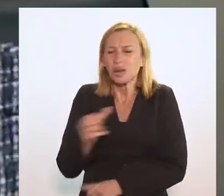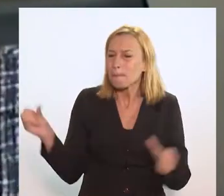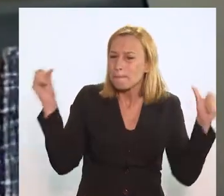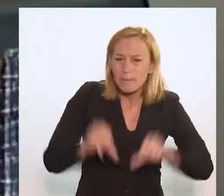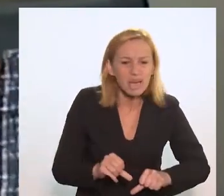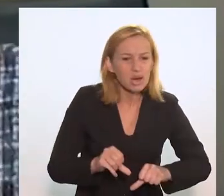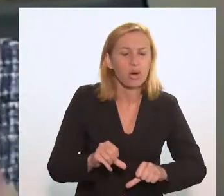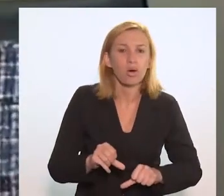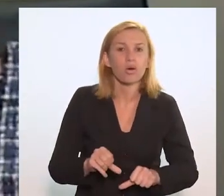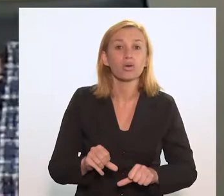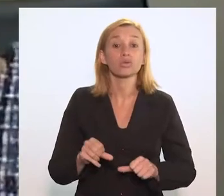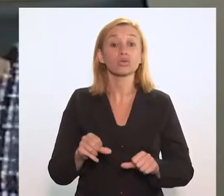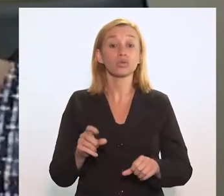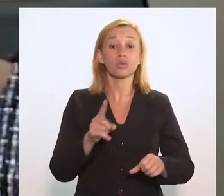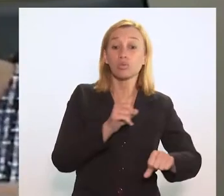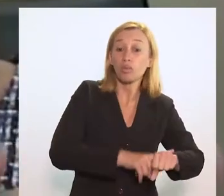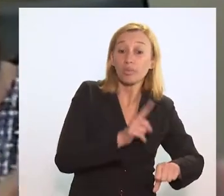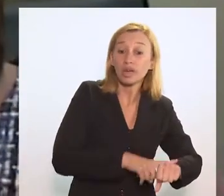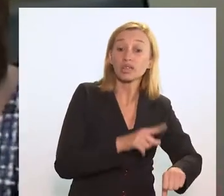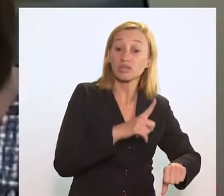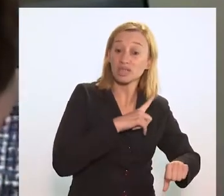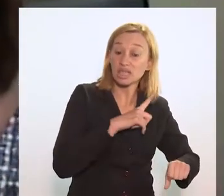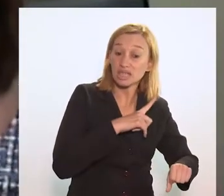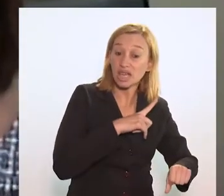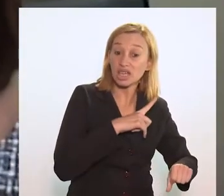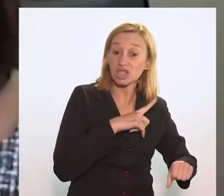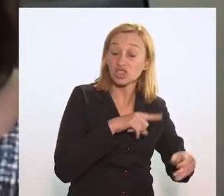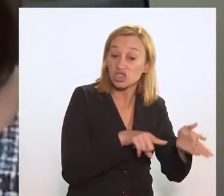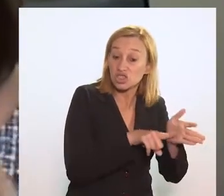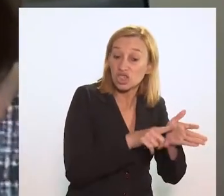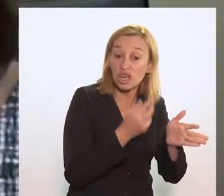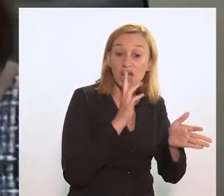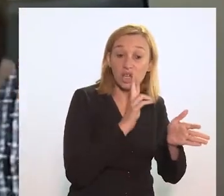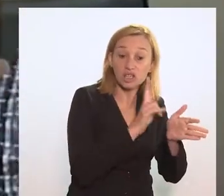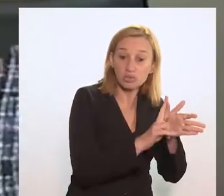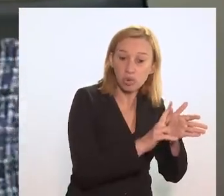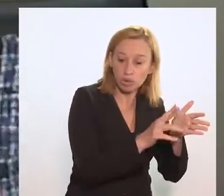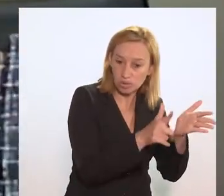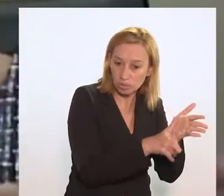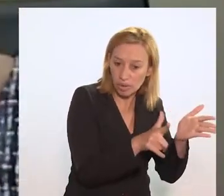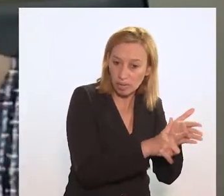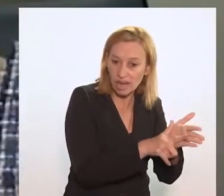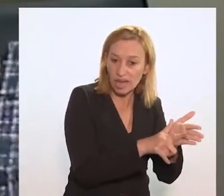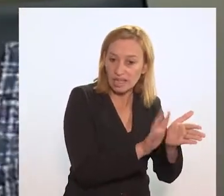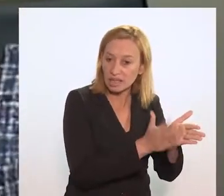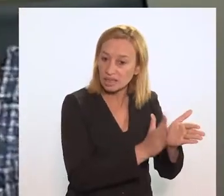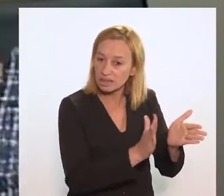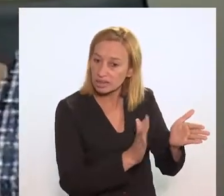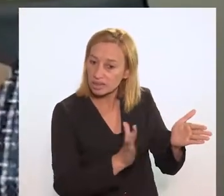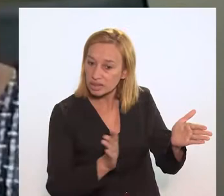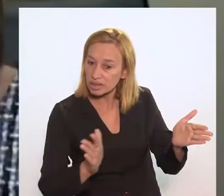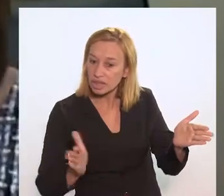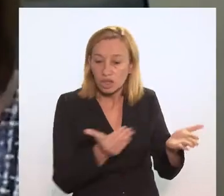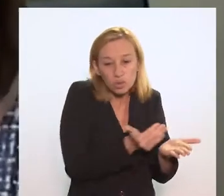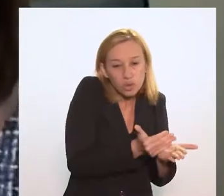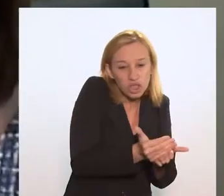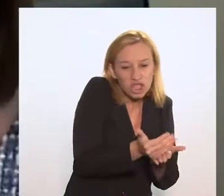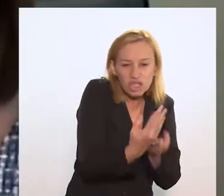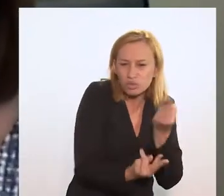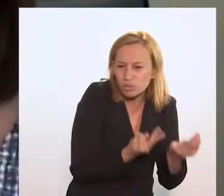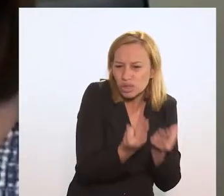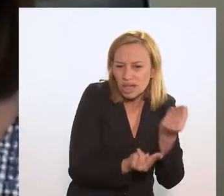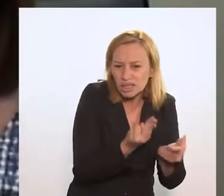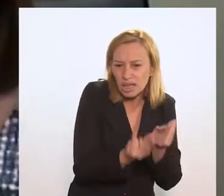muito pior. Entre o momento que você tem o diagnóstico, até essa trajetória do início do